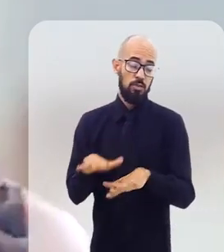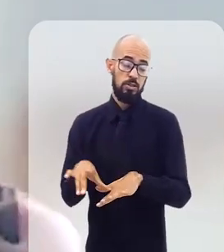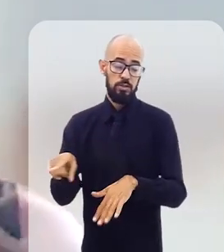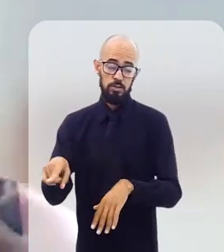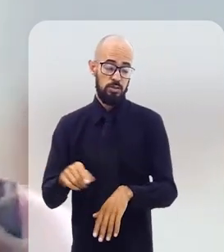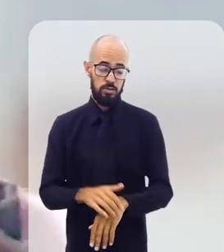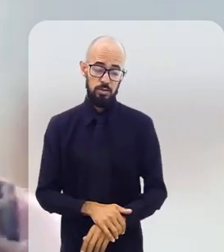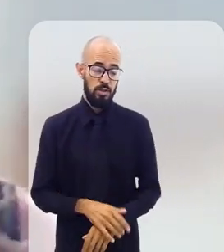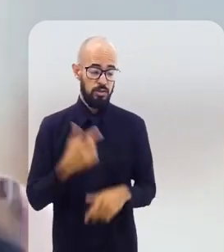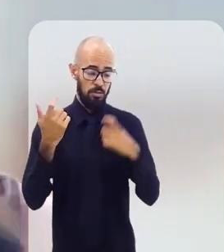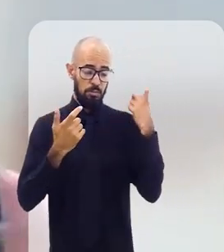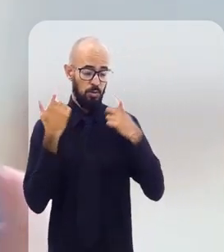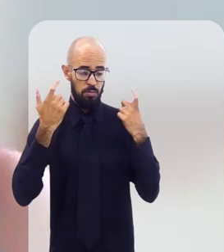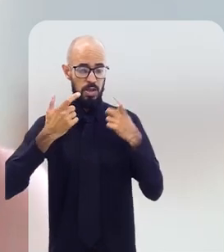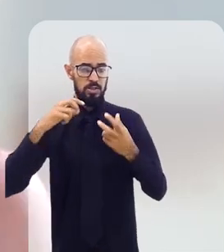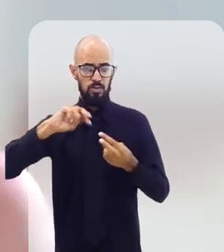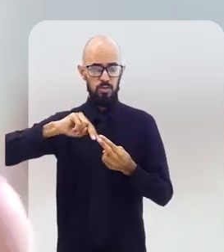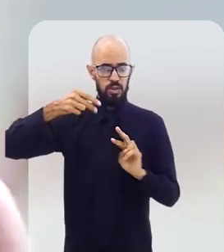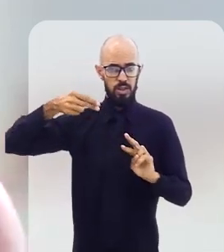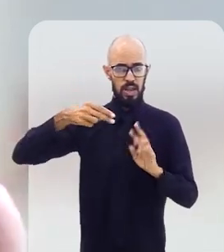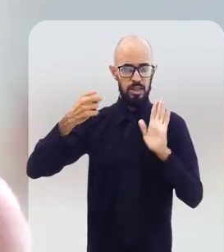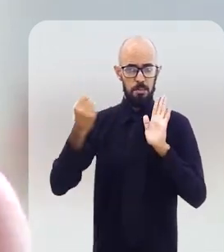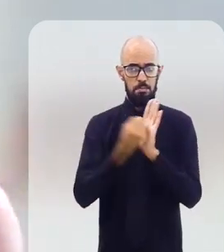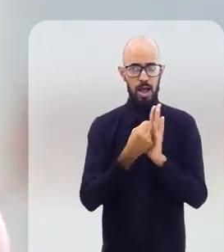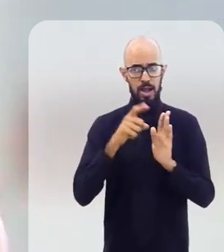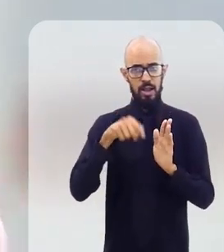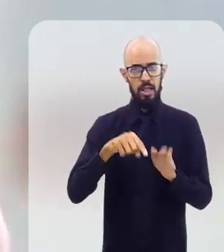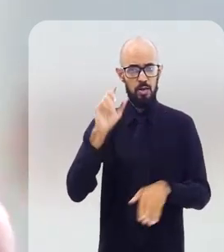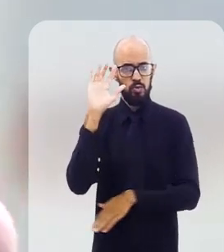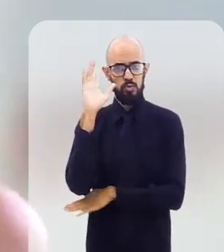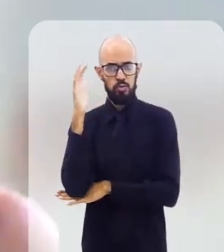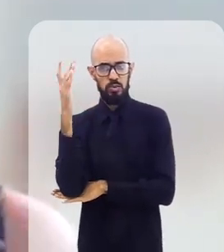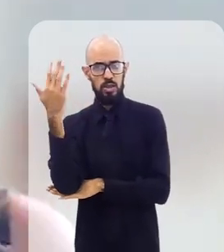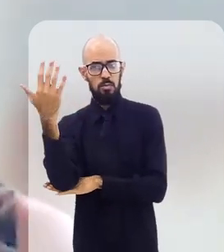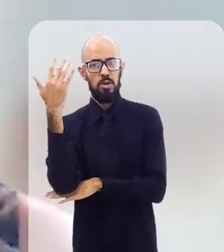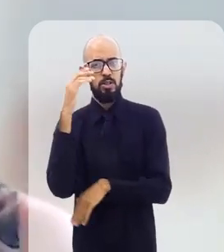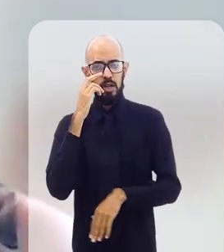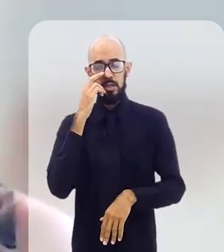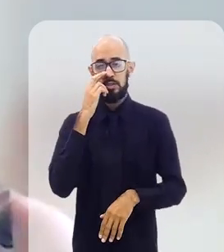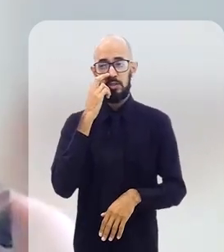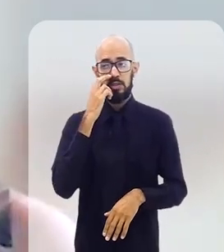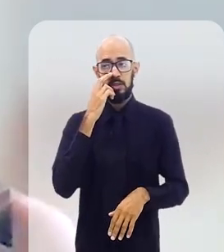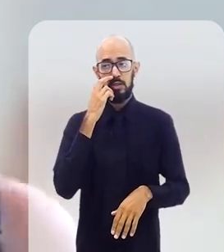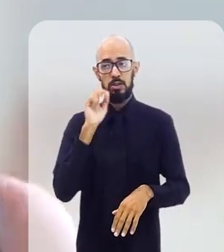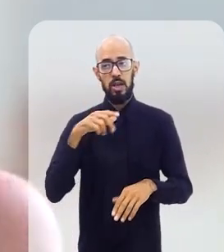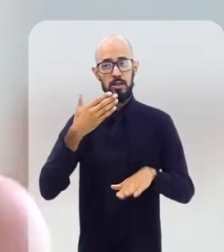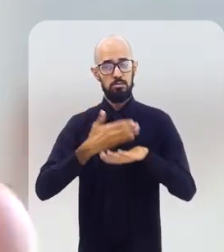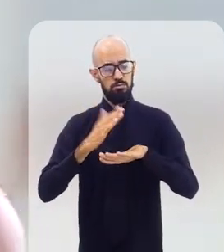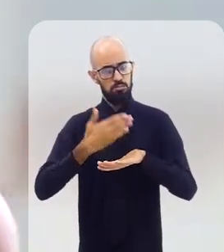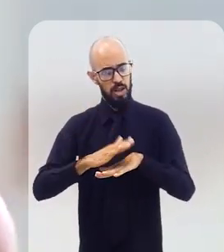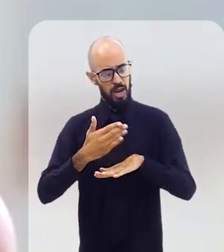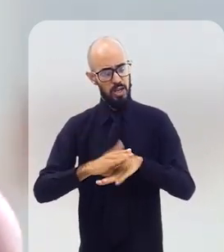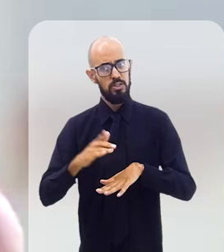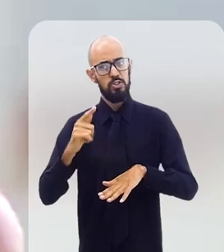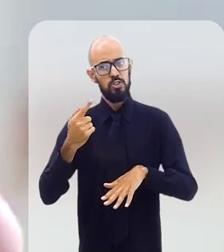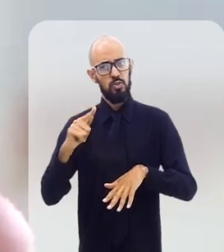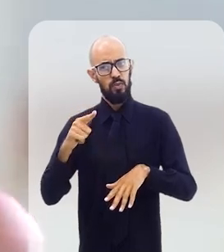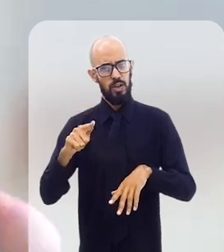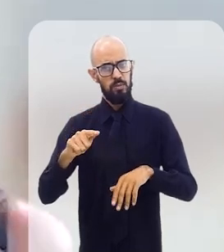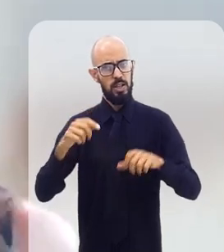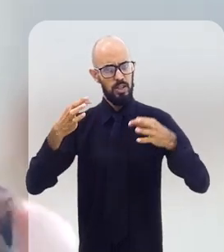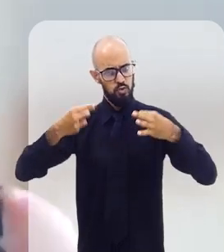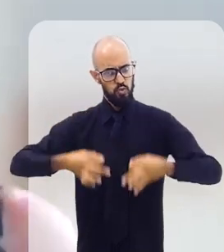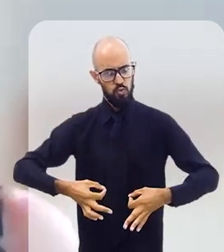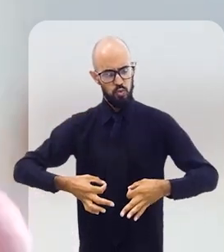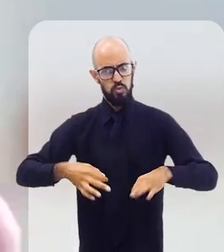São empresas que têm o DNA da marca, sustentabilidade, as práticas governamentais